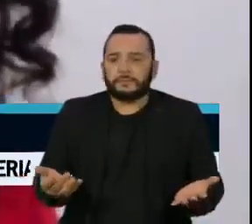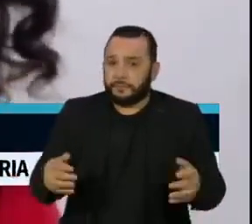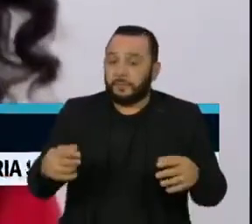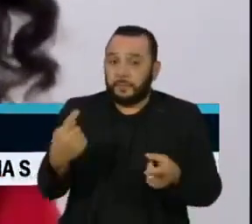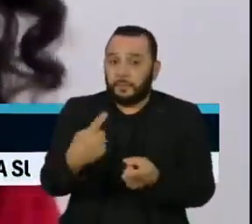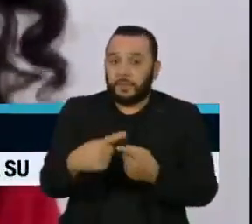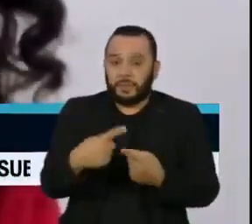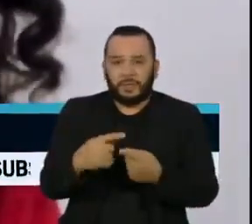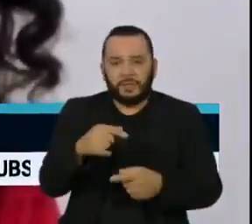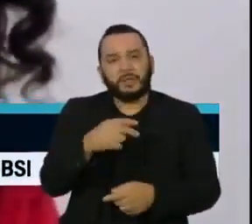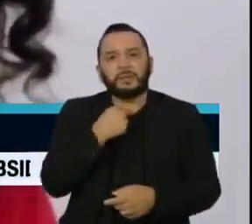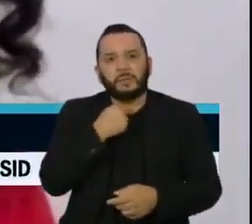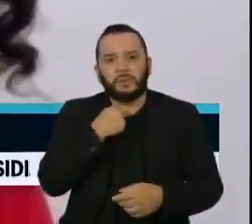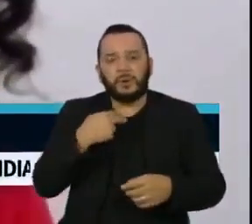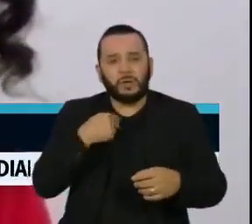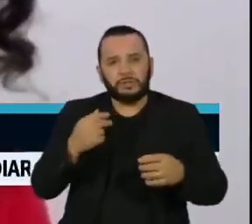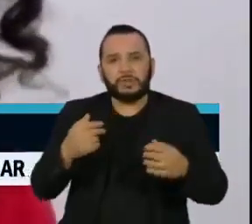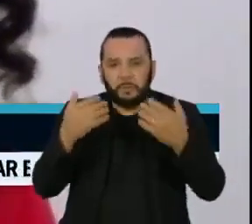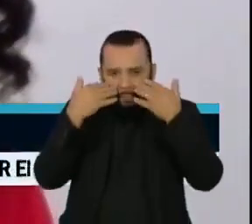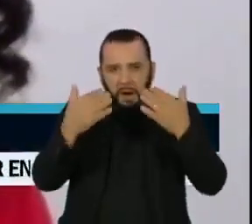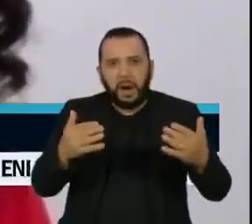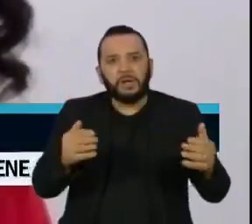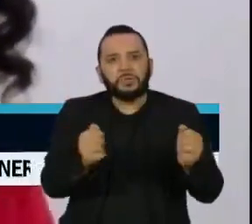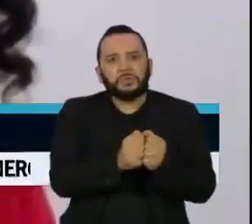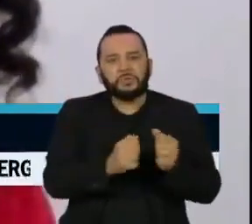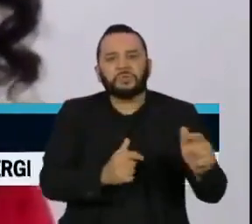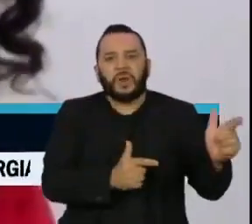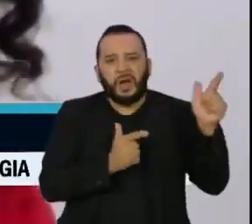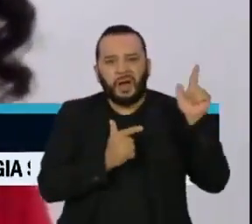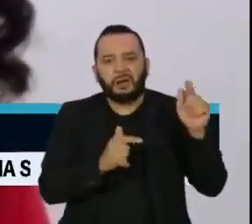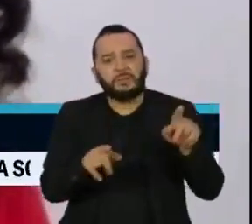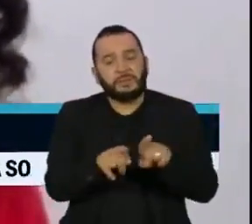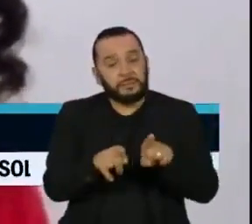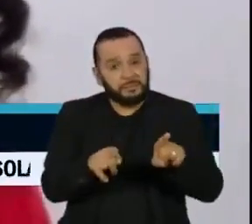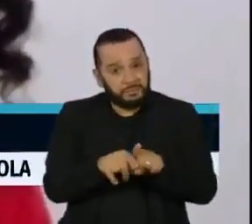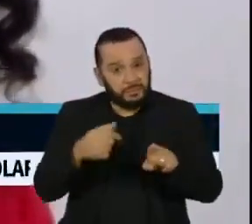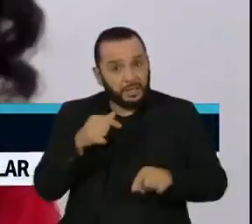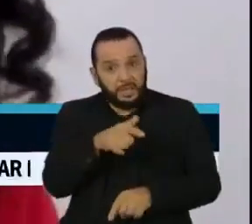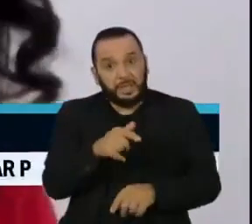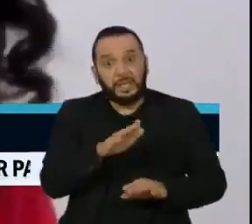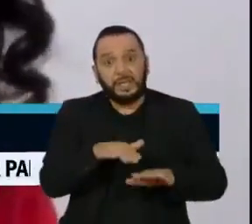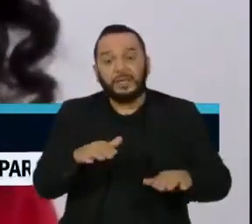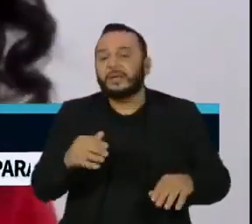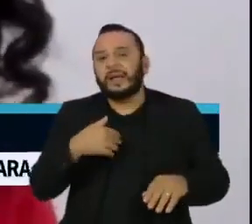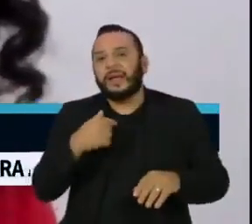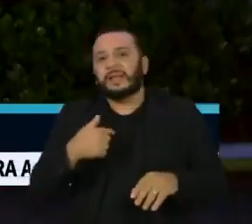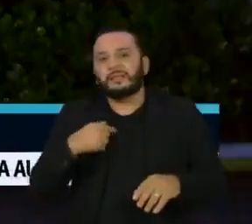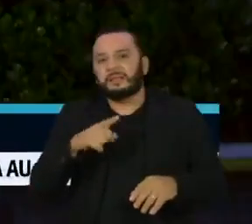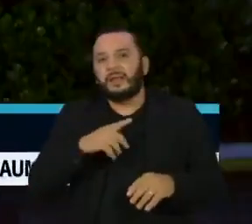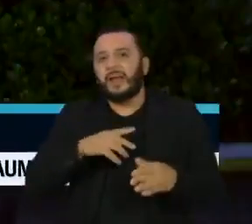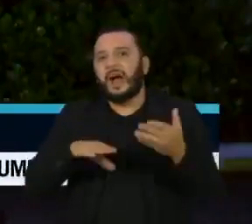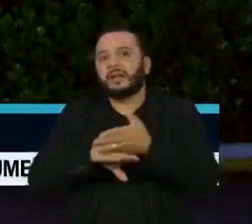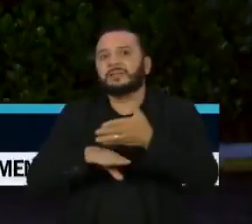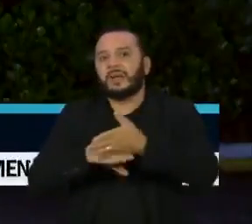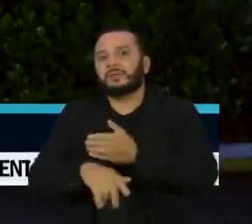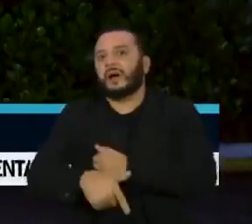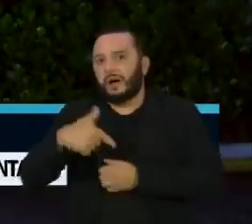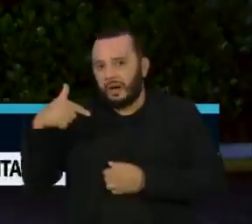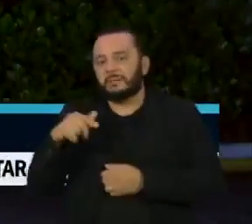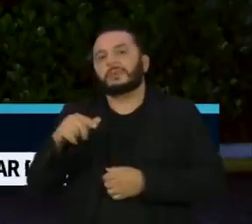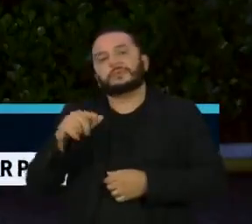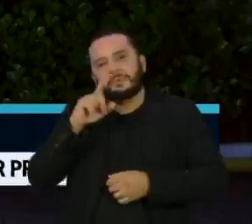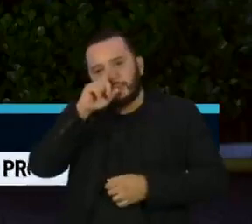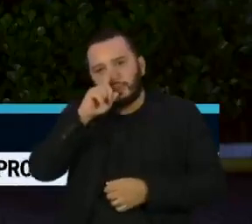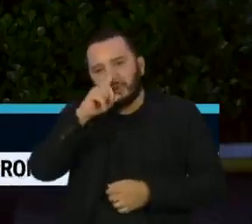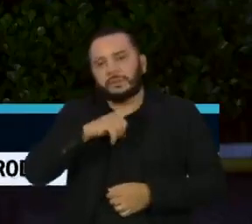à exposição a essas armas, mas como também no acesso, porque é isso que está tirando a vida dessas crianças e adolescentes. Esta não foi a primeira